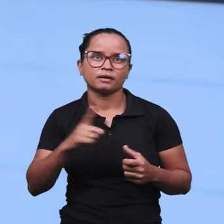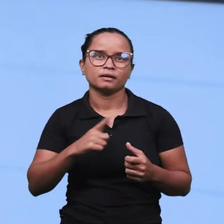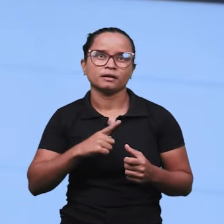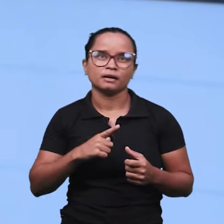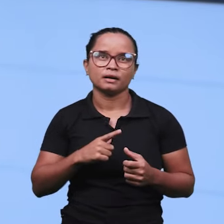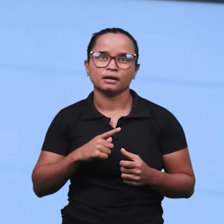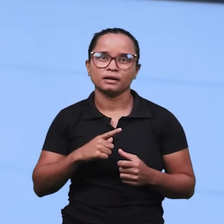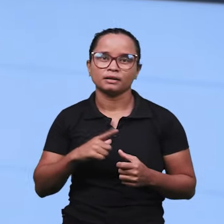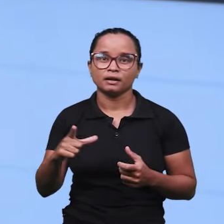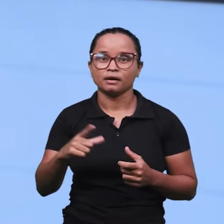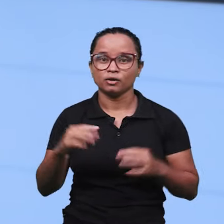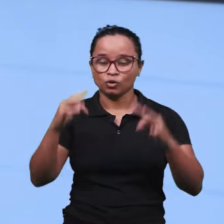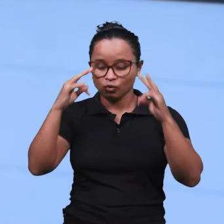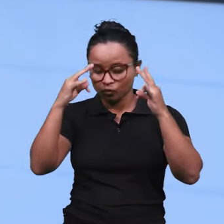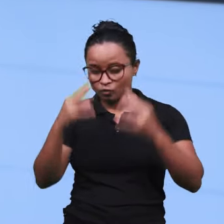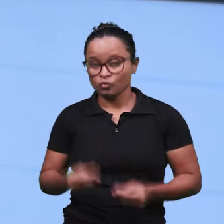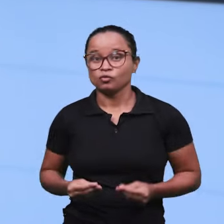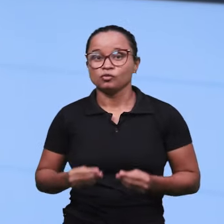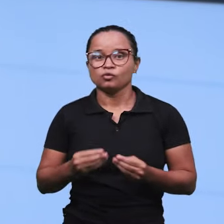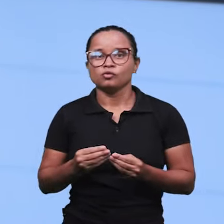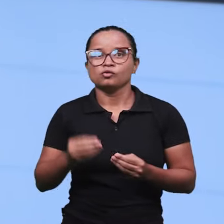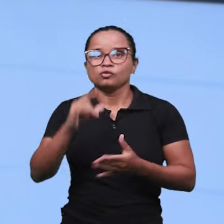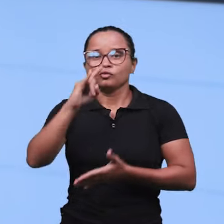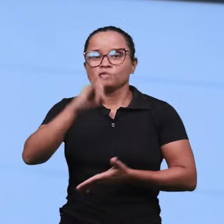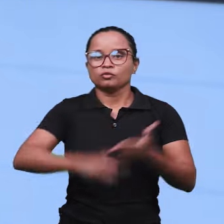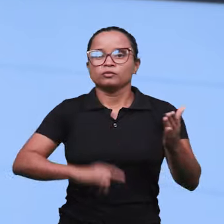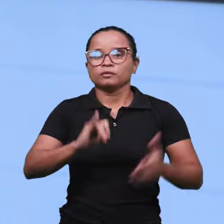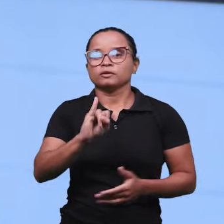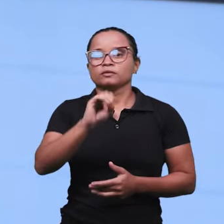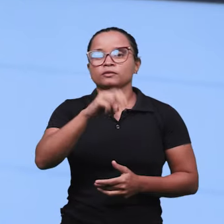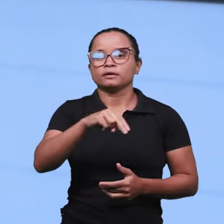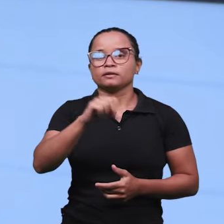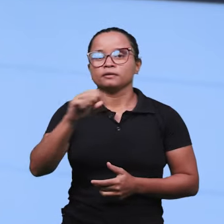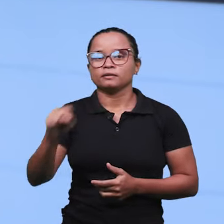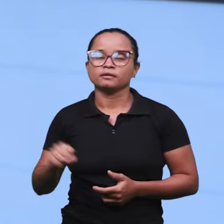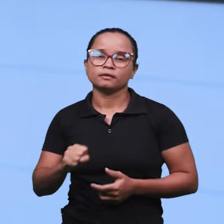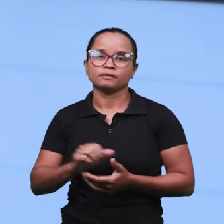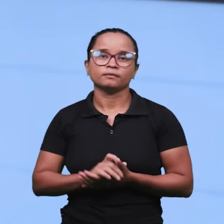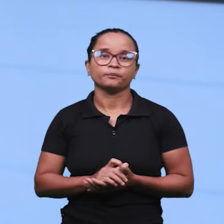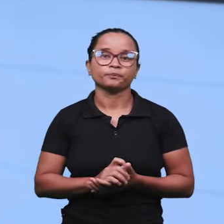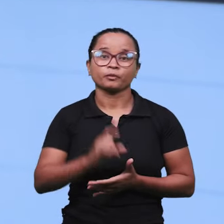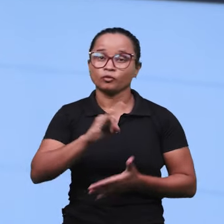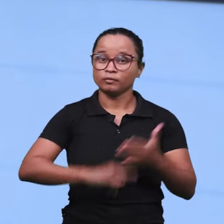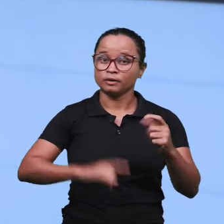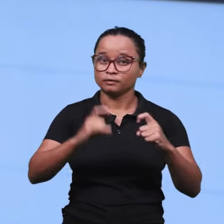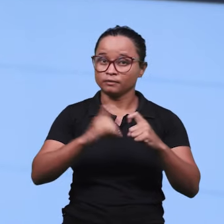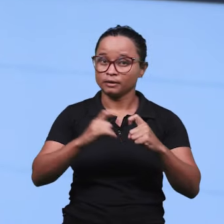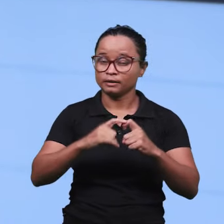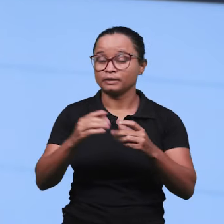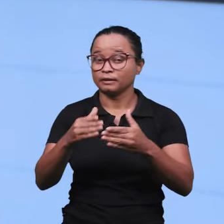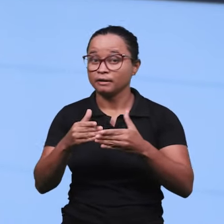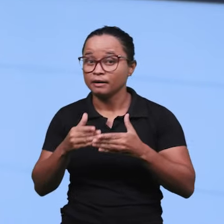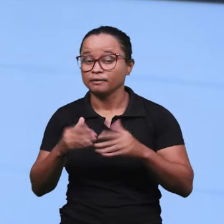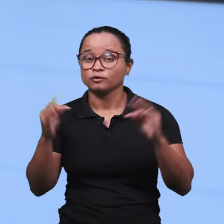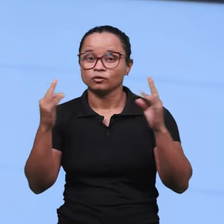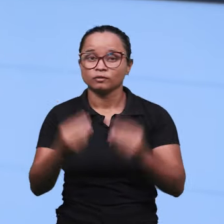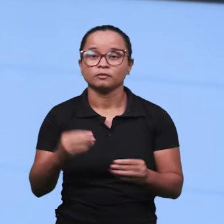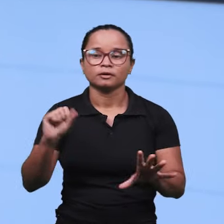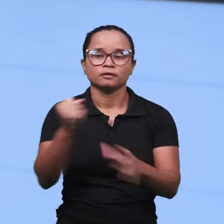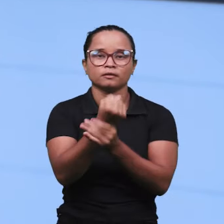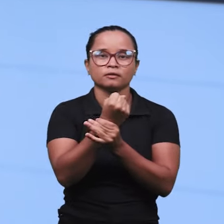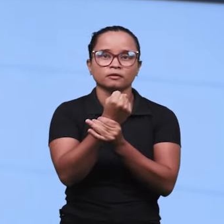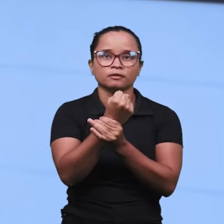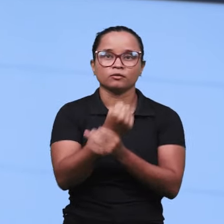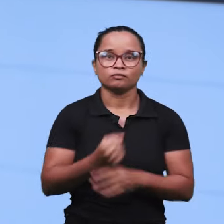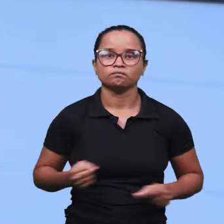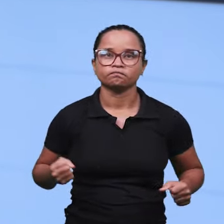o INSS, que ele leva todos esses documentos de caminhamento, os atestados, enfim, por quê? Ele tem que estar seguro que